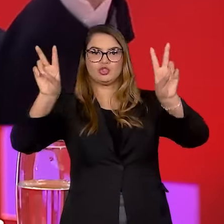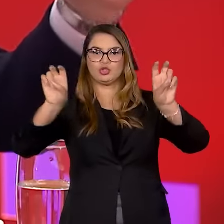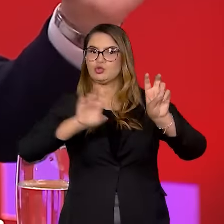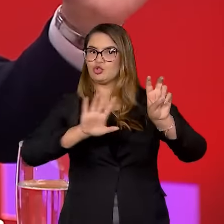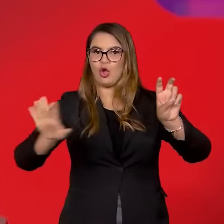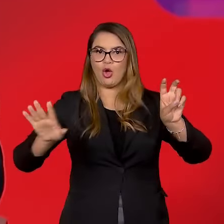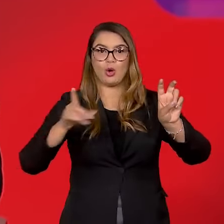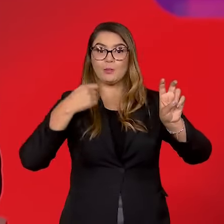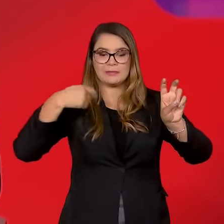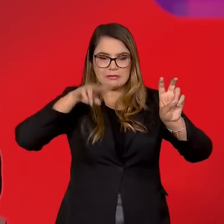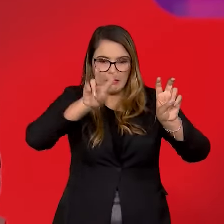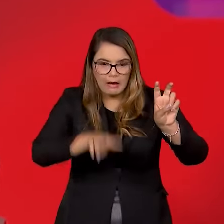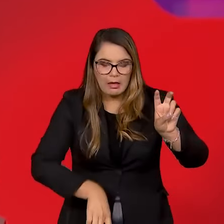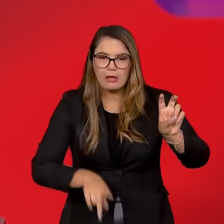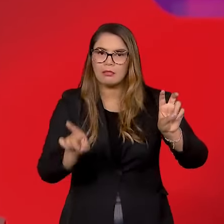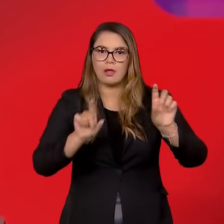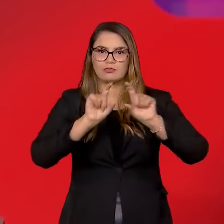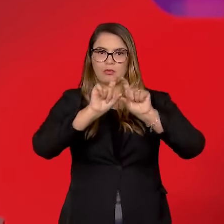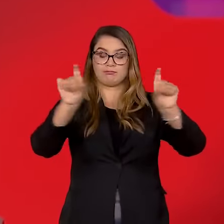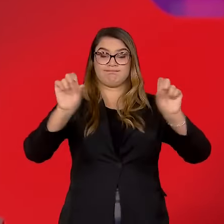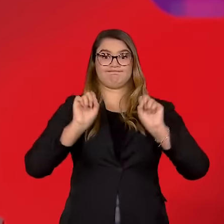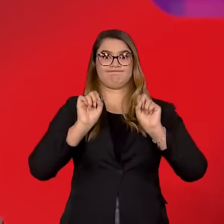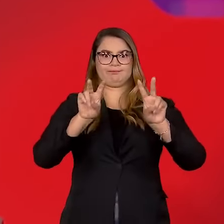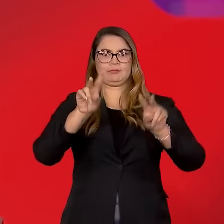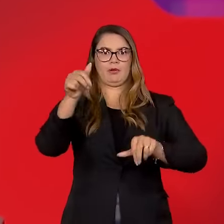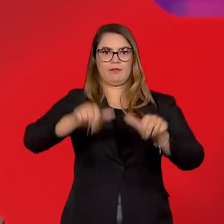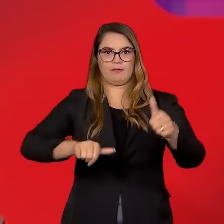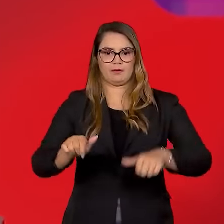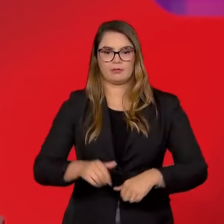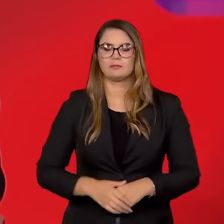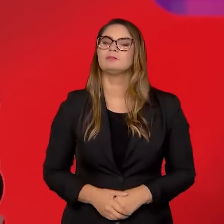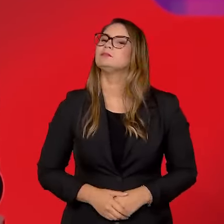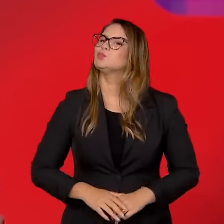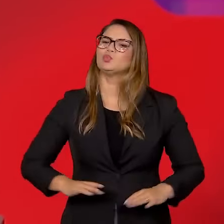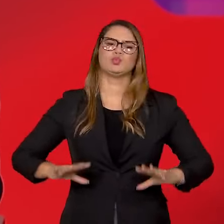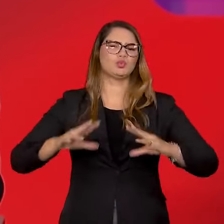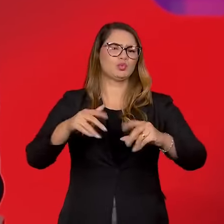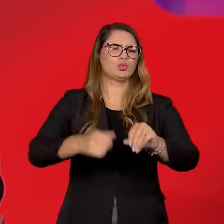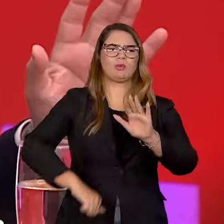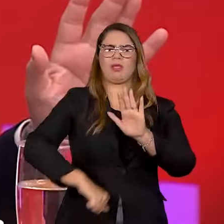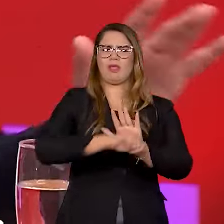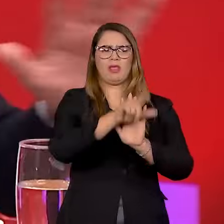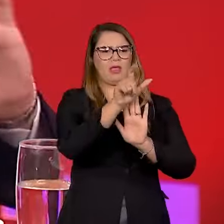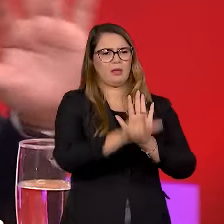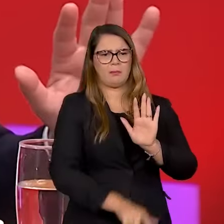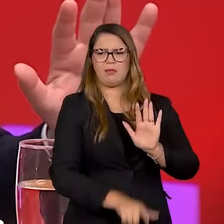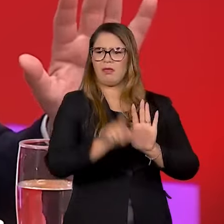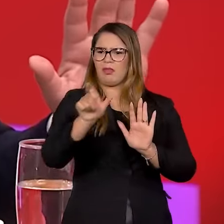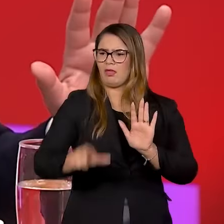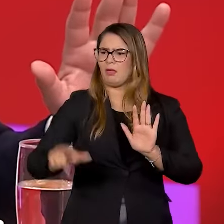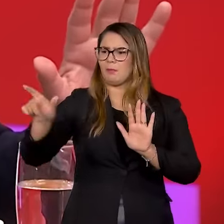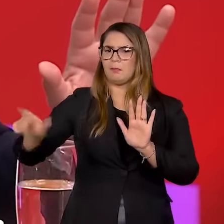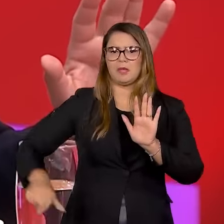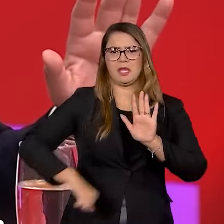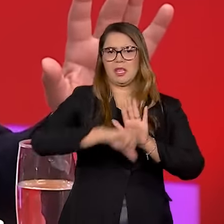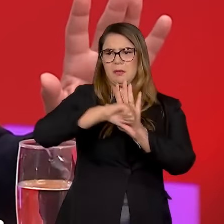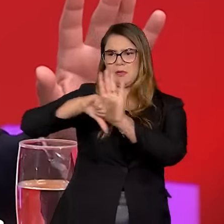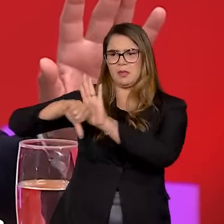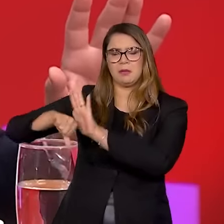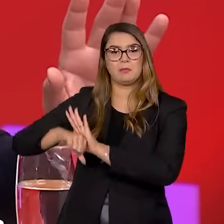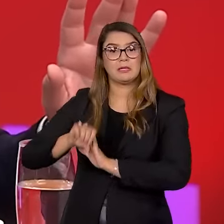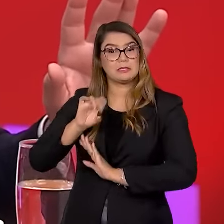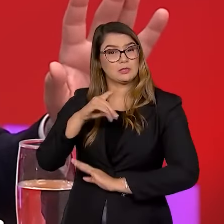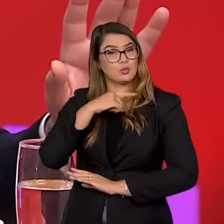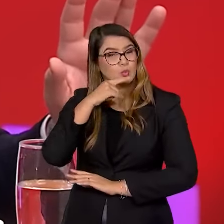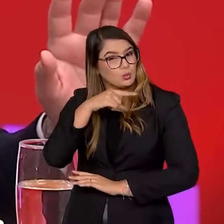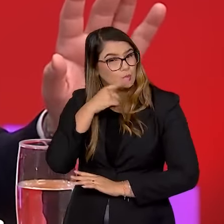não fazem distinção também entre indiciado, entre investigado, entre... tudo criminoso. Para a opinião pública, de modo geral, é tudo criminoso. Basta pairar